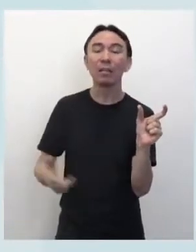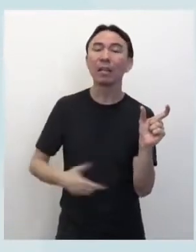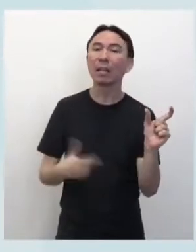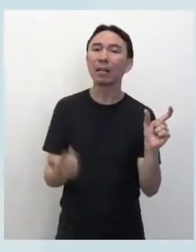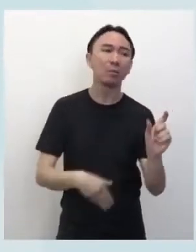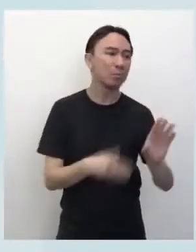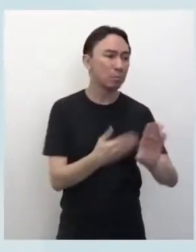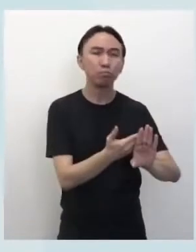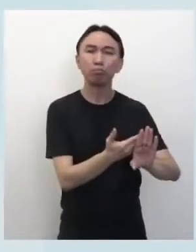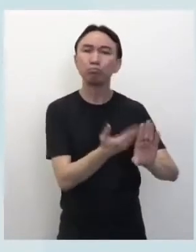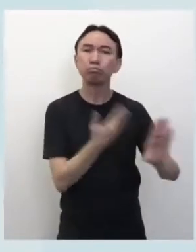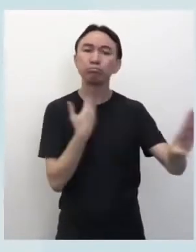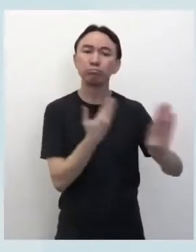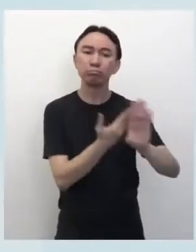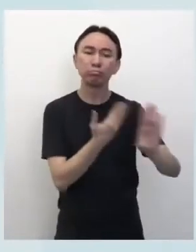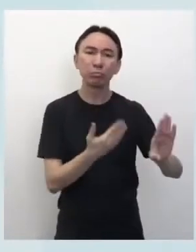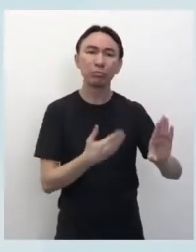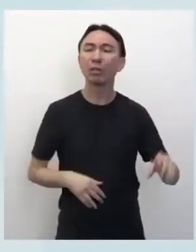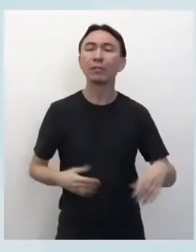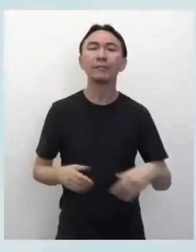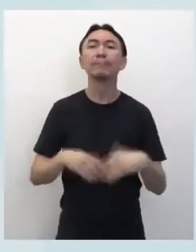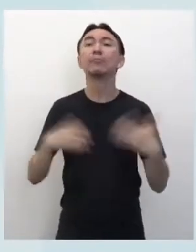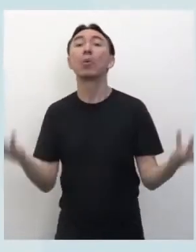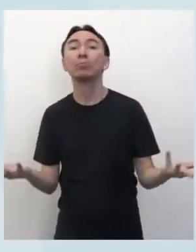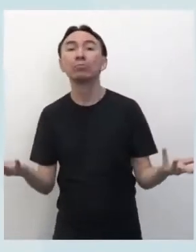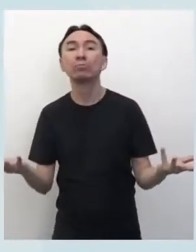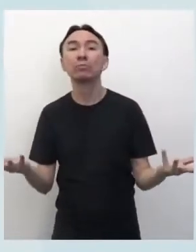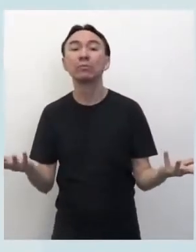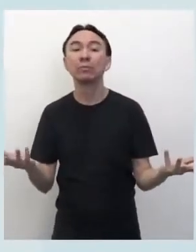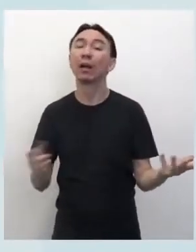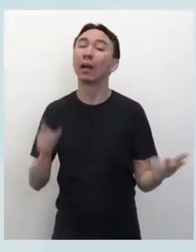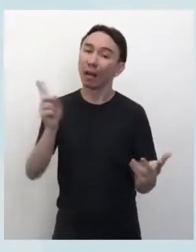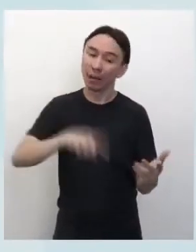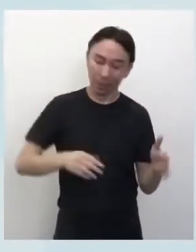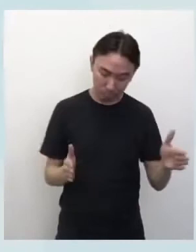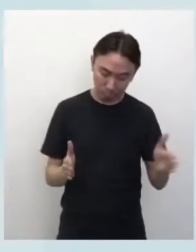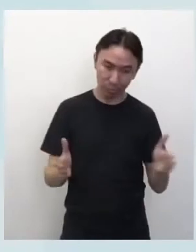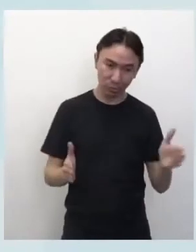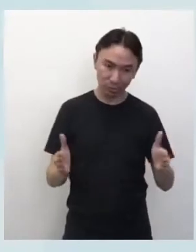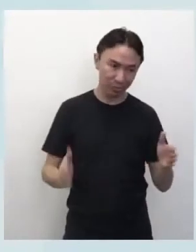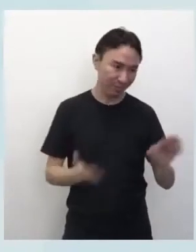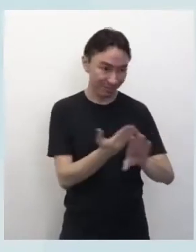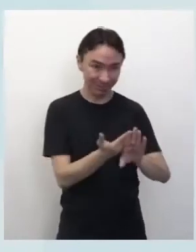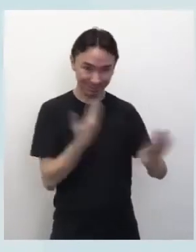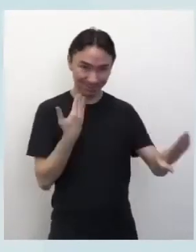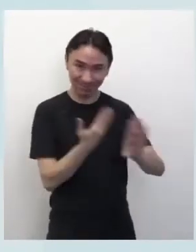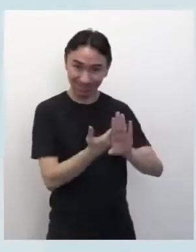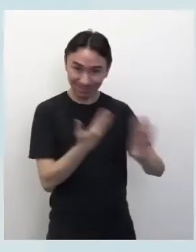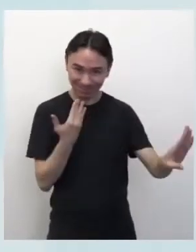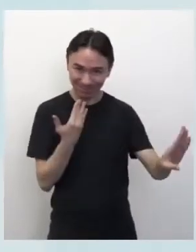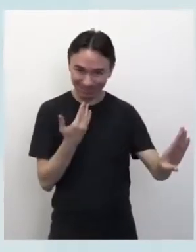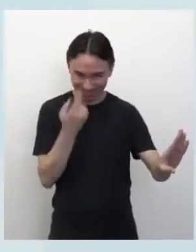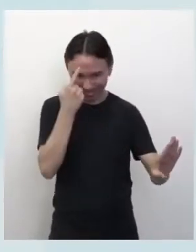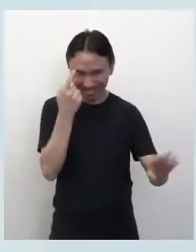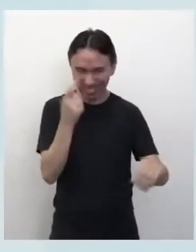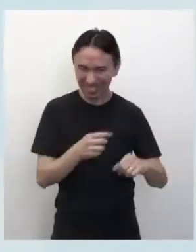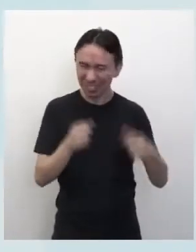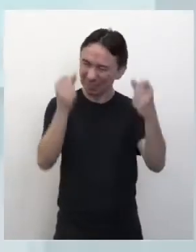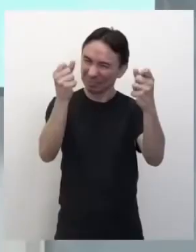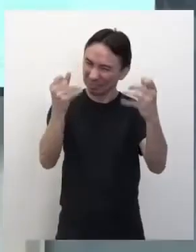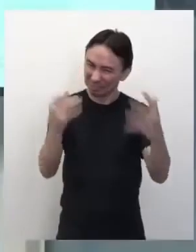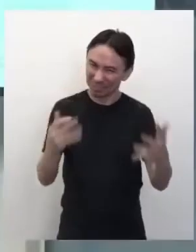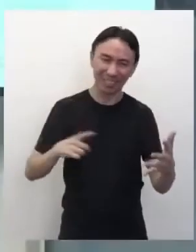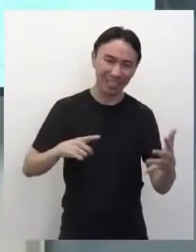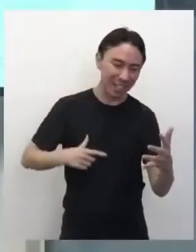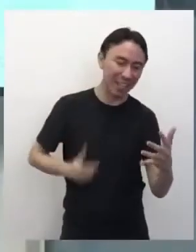quando esse fato aconteceu, né, durante o isolamento. Lembra que eu falei com vocês lá em algumas, nas primeiras